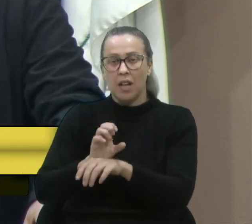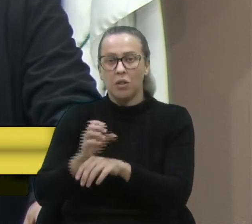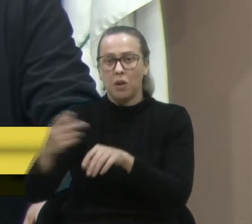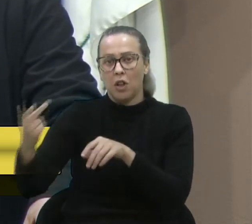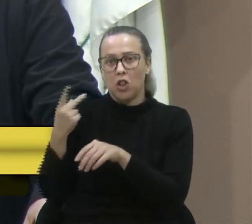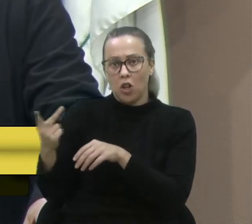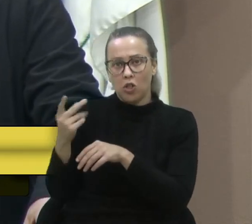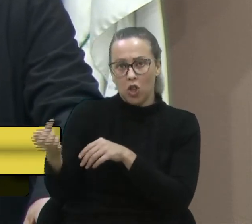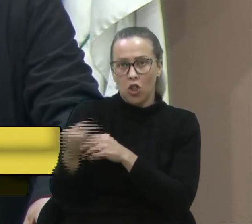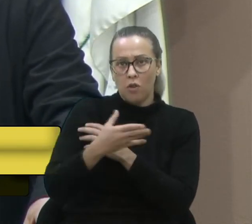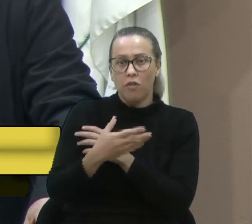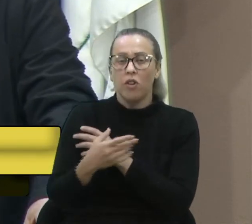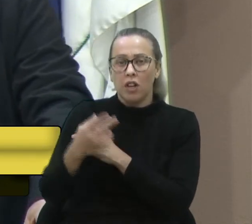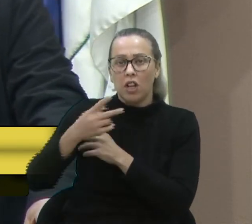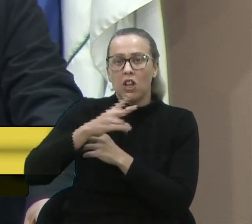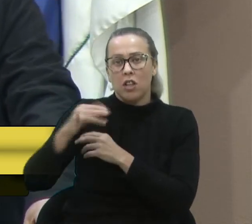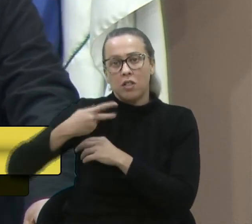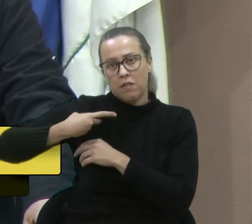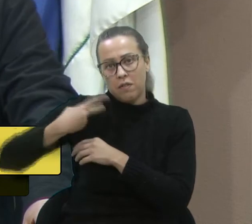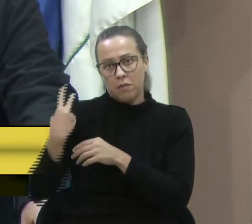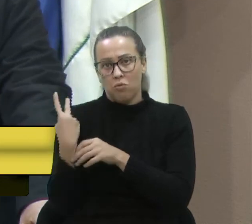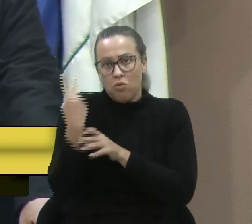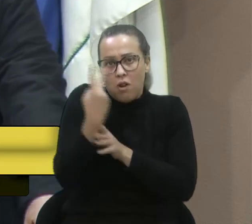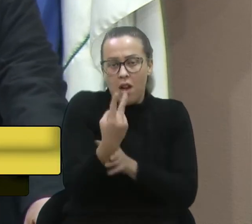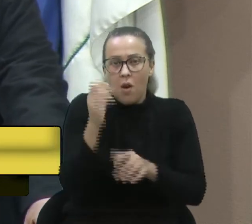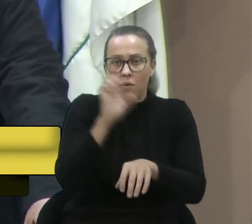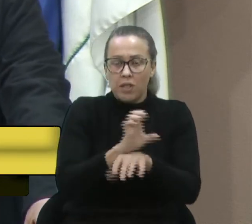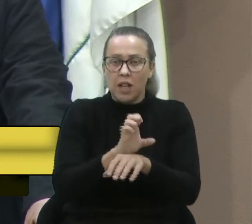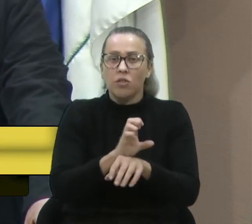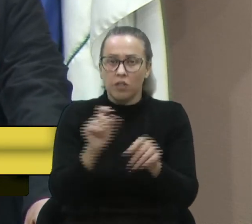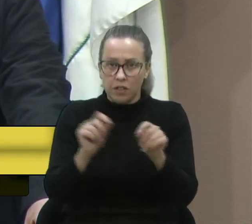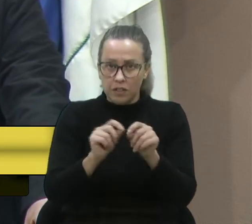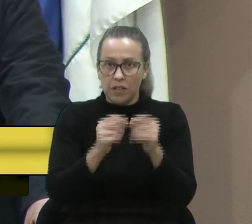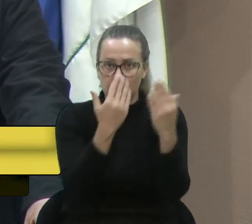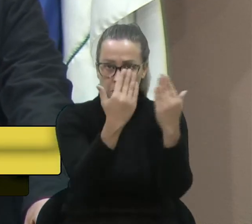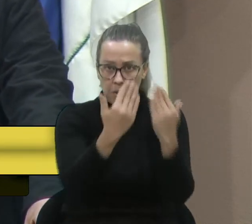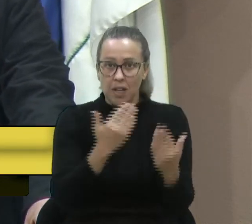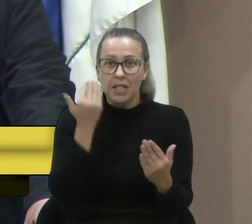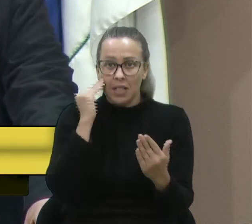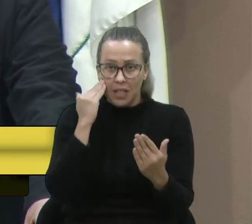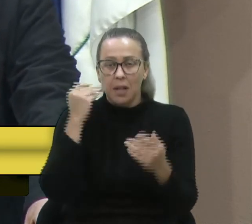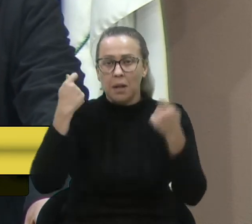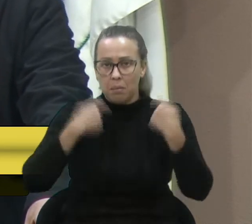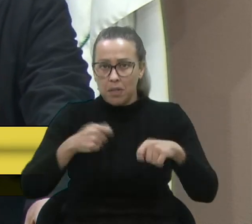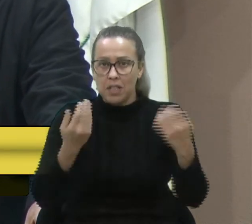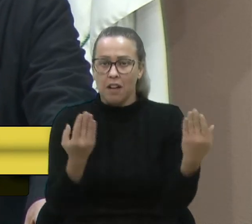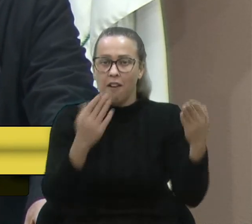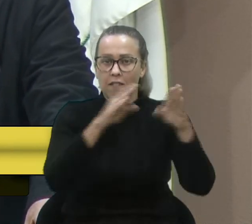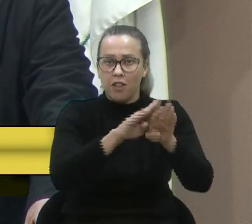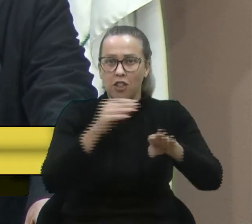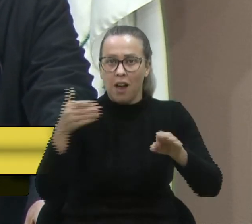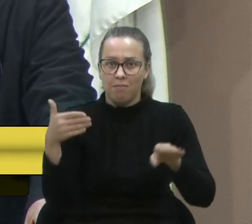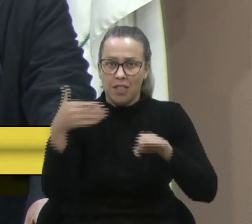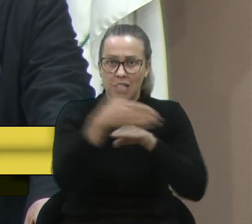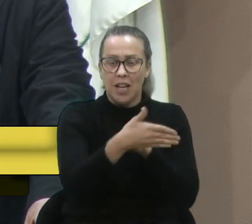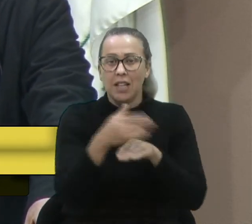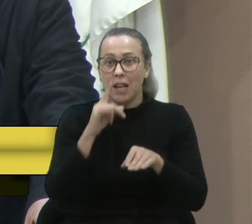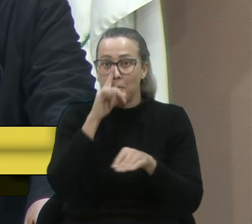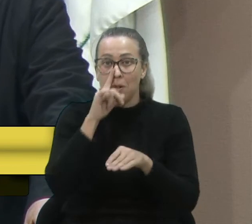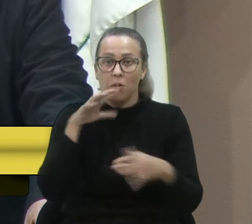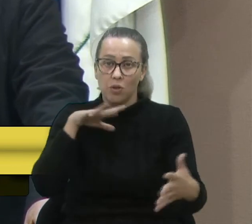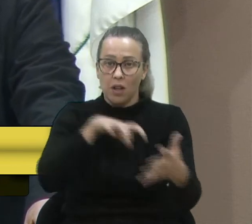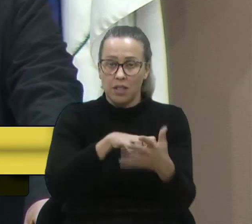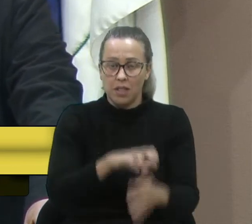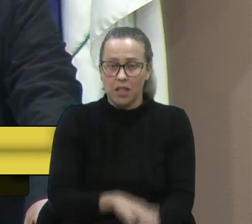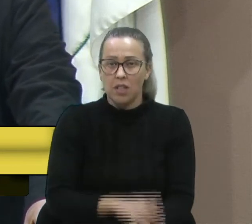partido, a gente intermediou junto ao Estado, o Estado fez a análise, entendeu que realmente deve ser fechado. Então, a gente